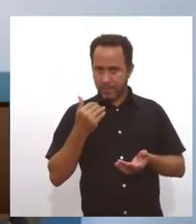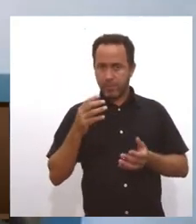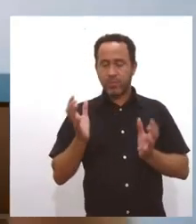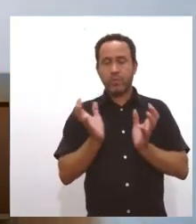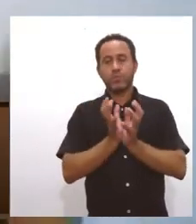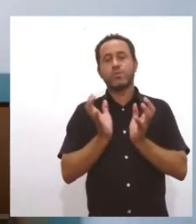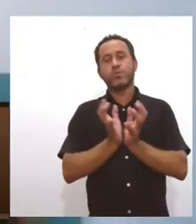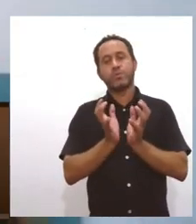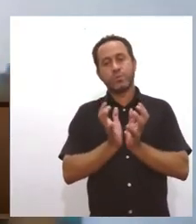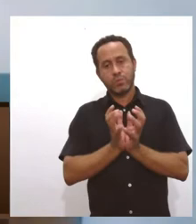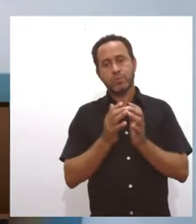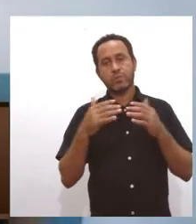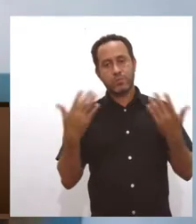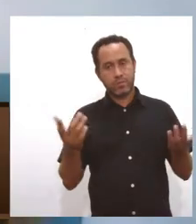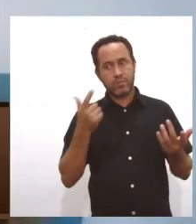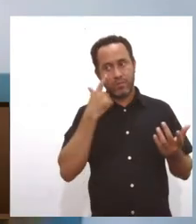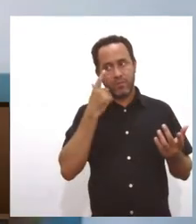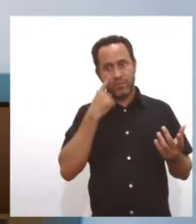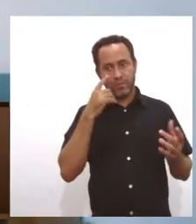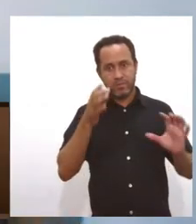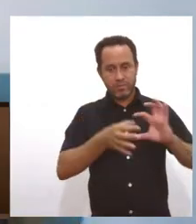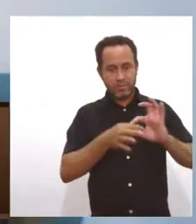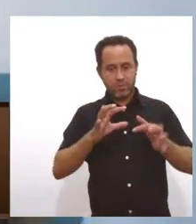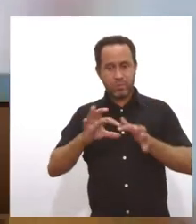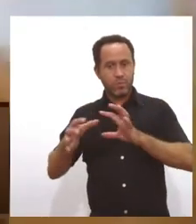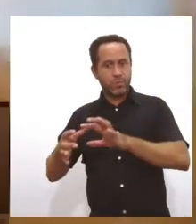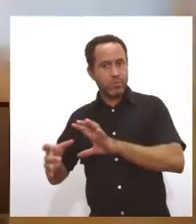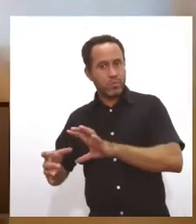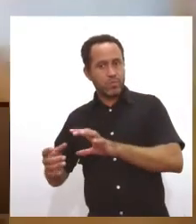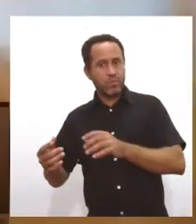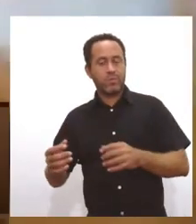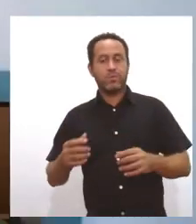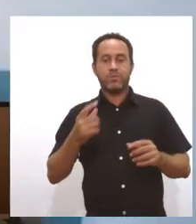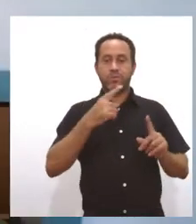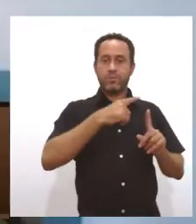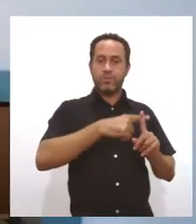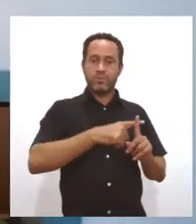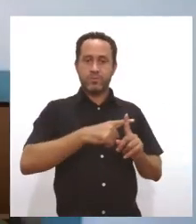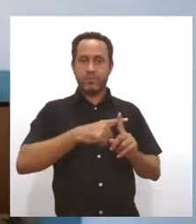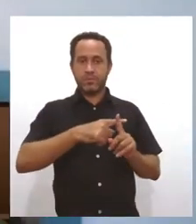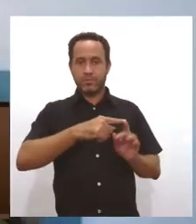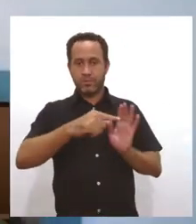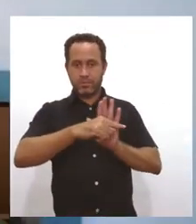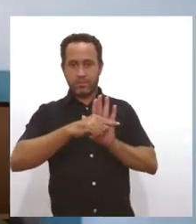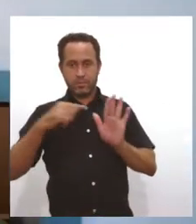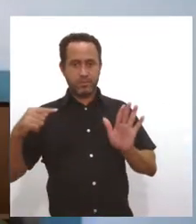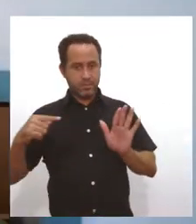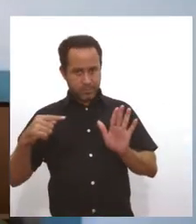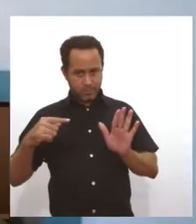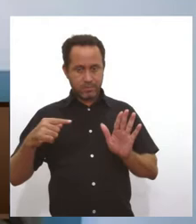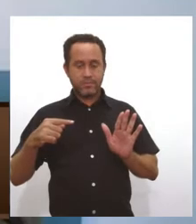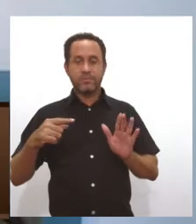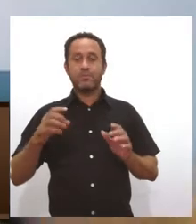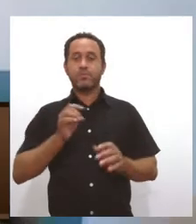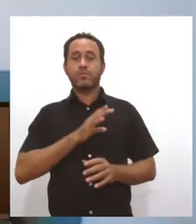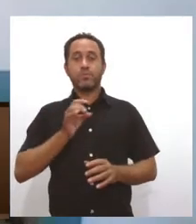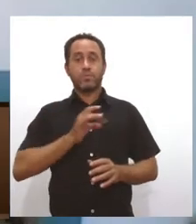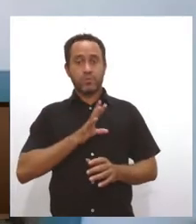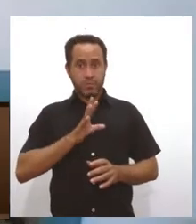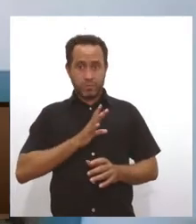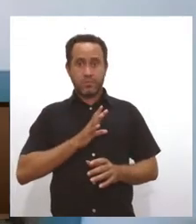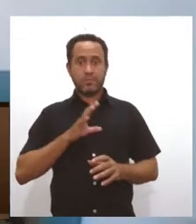Então, vejam que existe sempre o contraponto, mas de um modo geral, o medo é grande, né? A